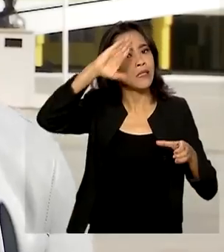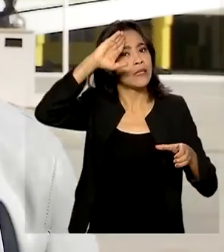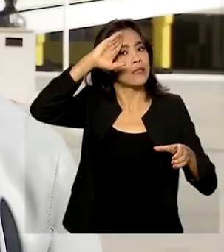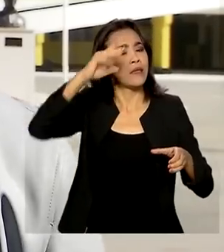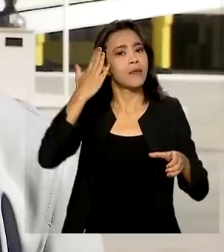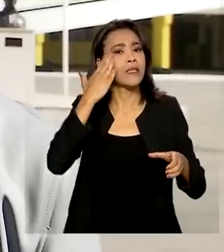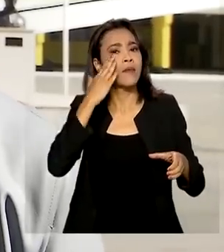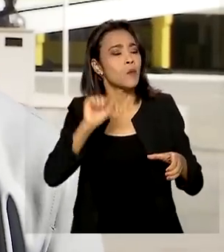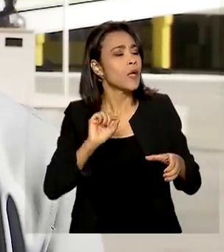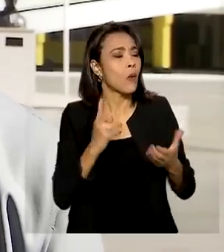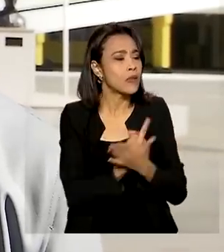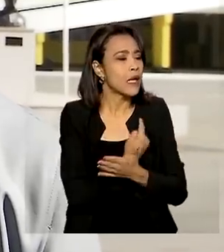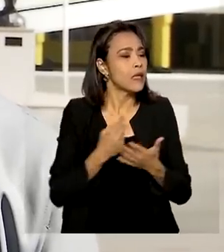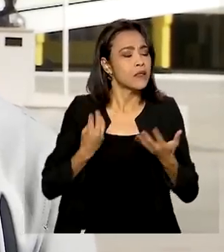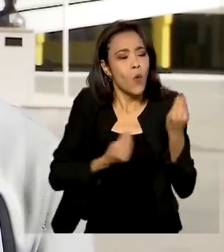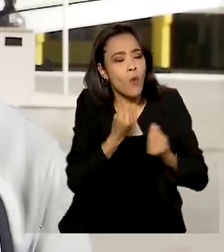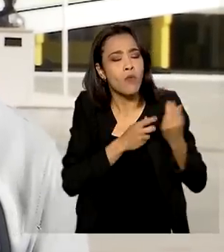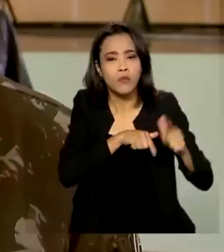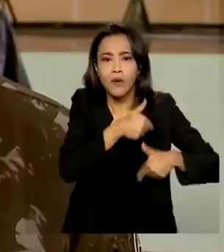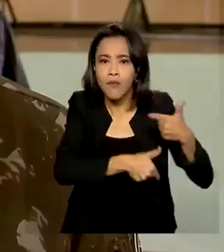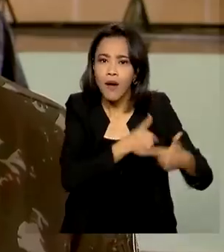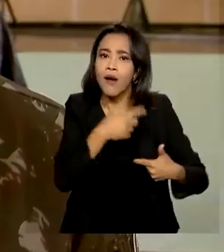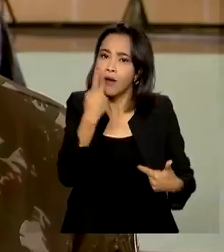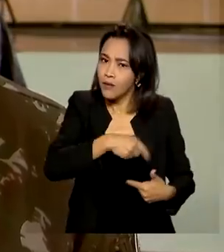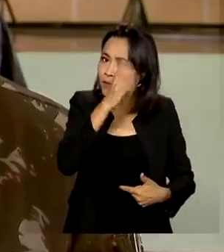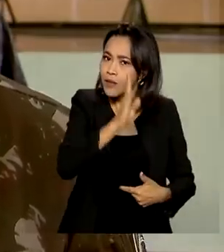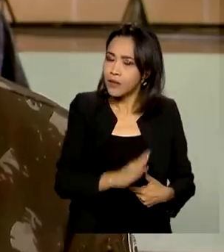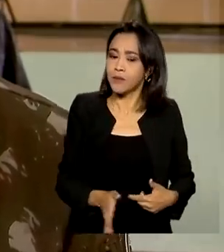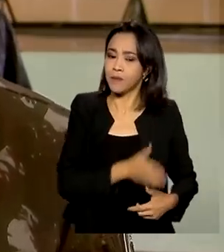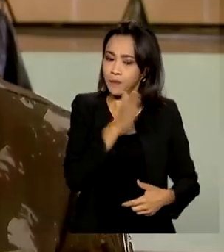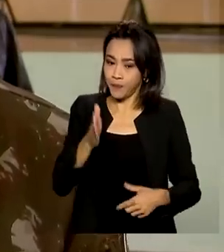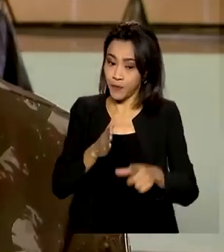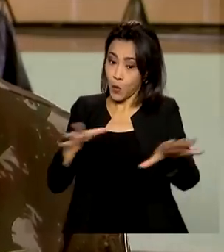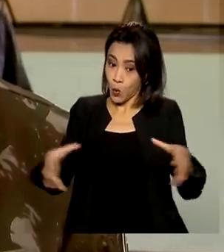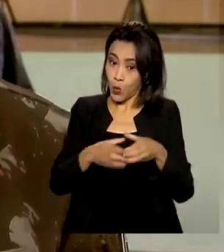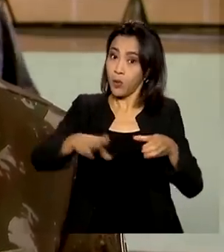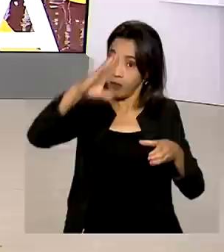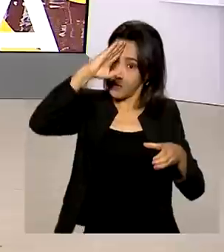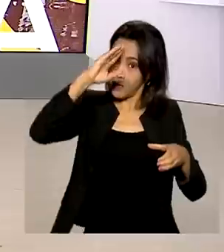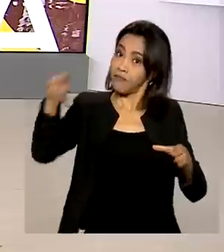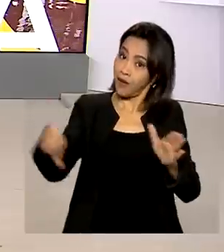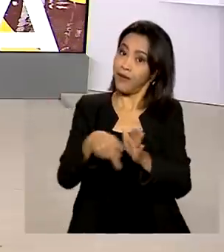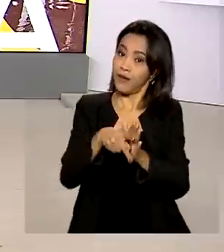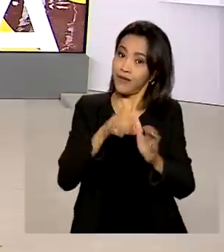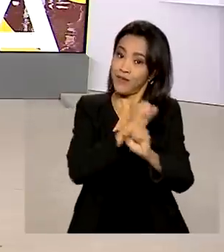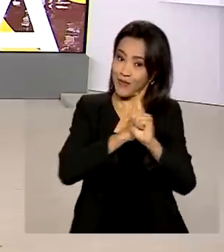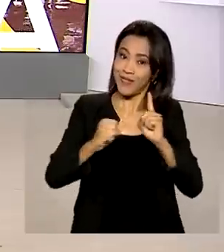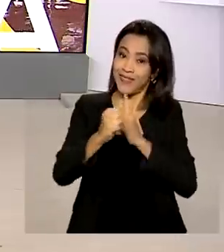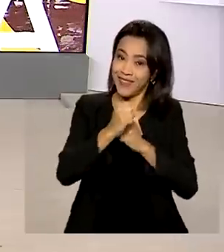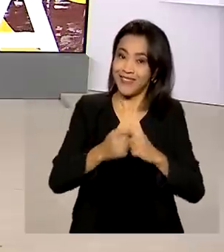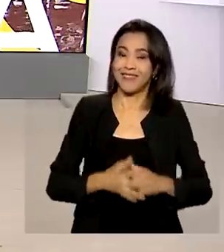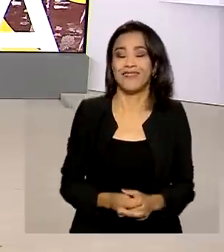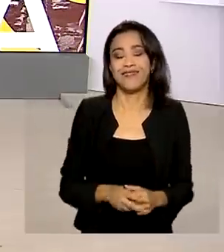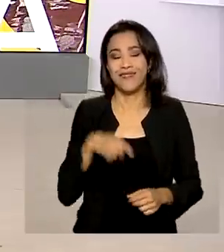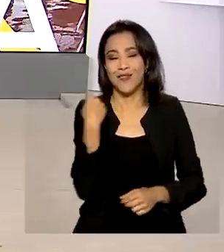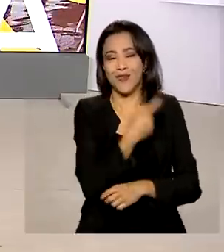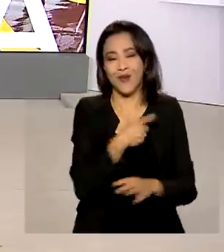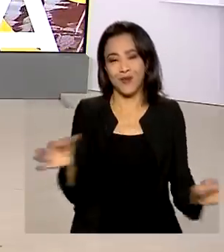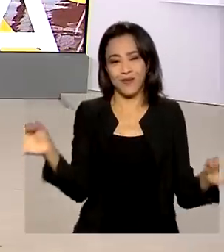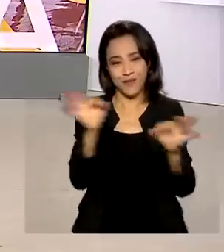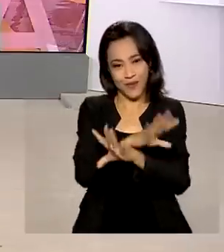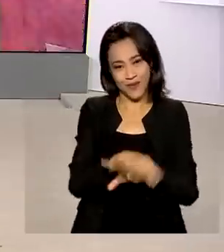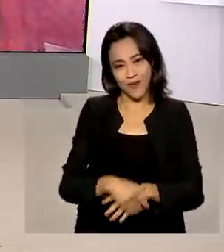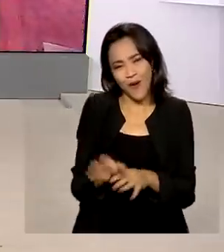importante no nosso país. O Exército Brasileiro pertence à sociedade. E a gente fica por aqui.